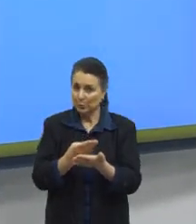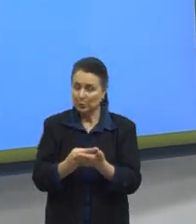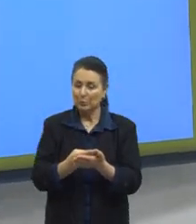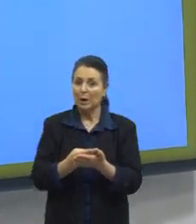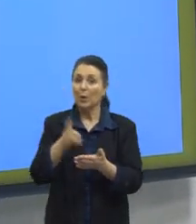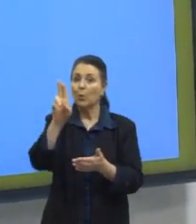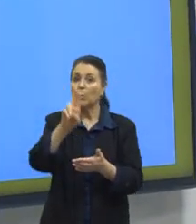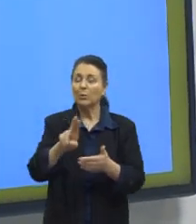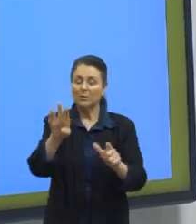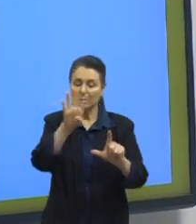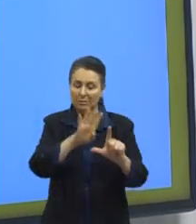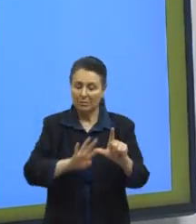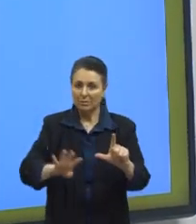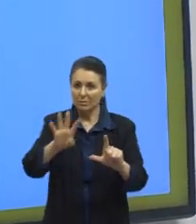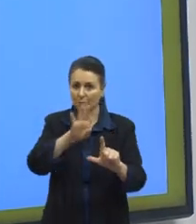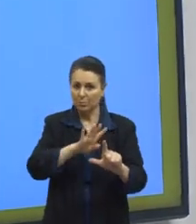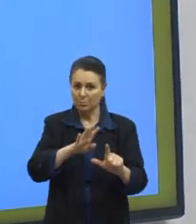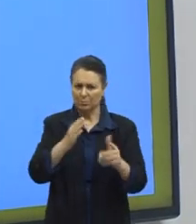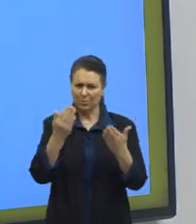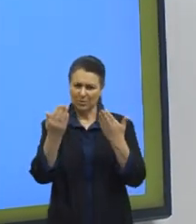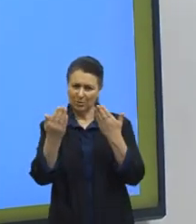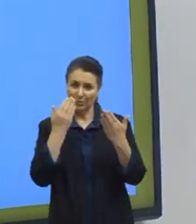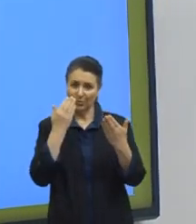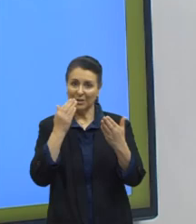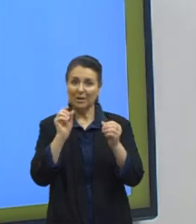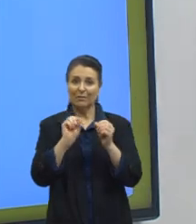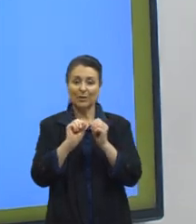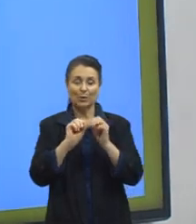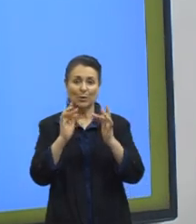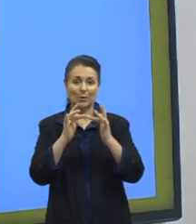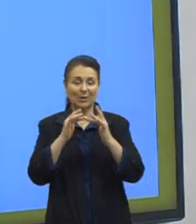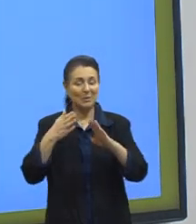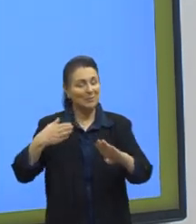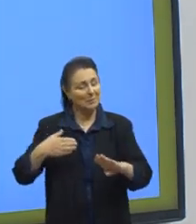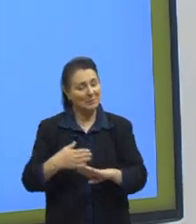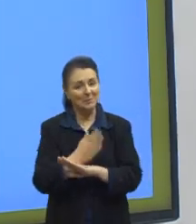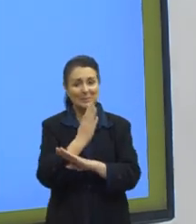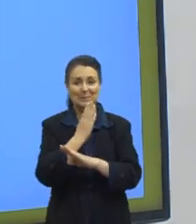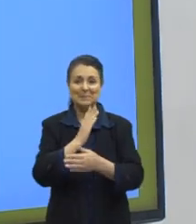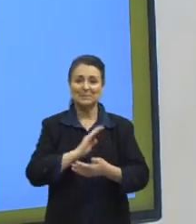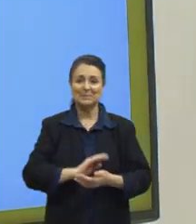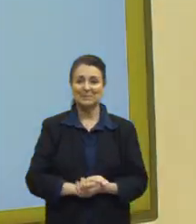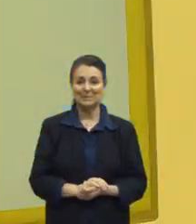codes, tem dúvida, entra em contato e partiu passar, Gurizada.